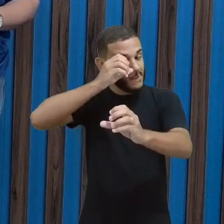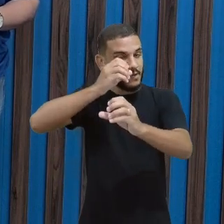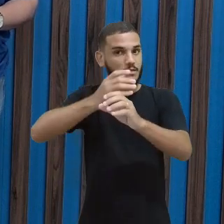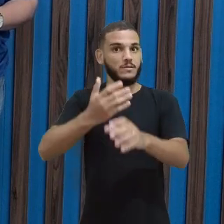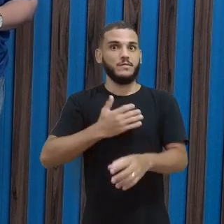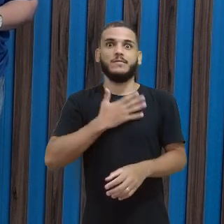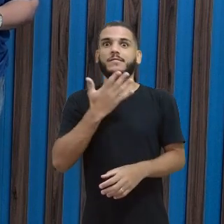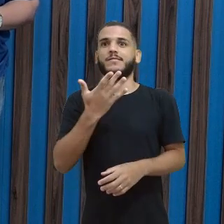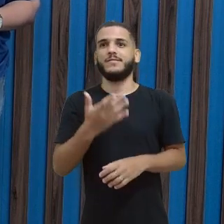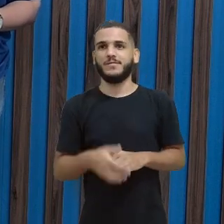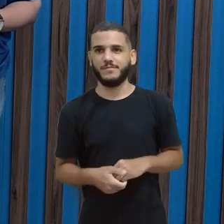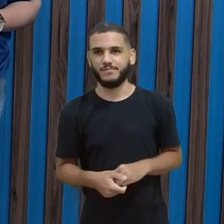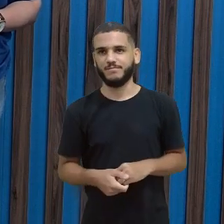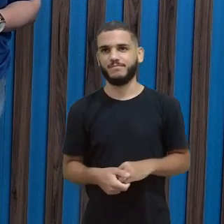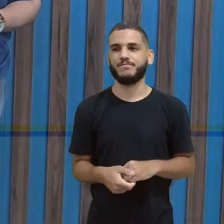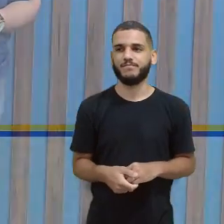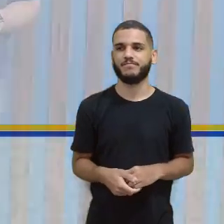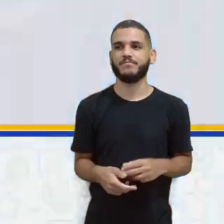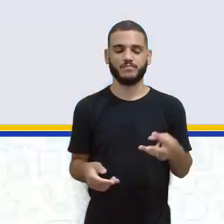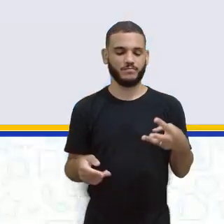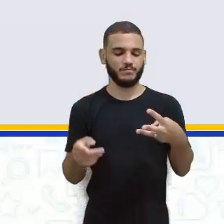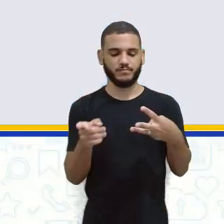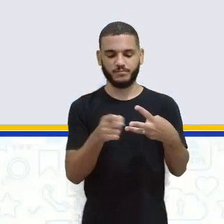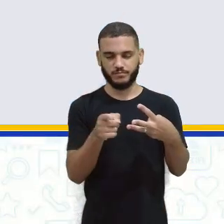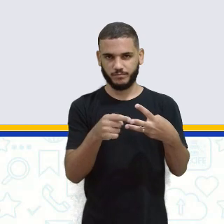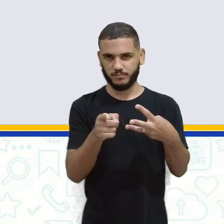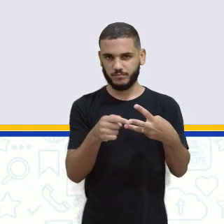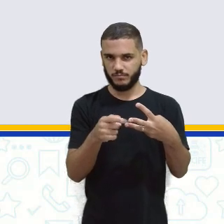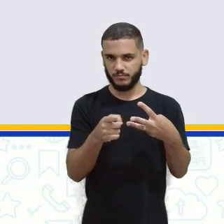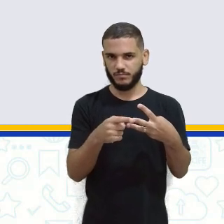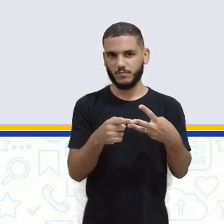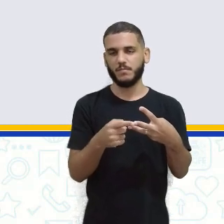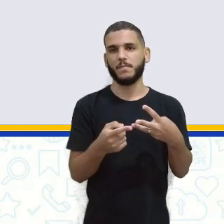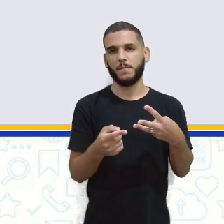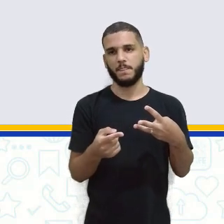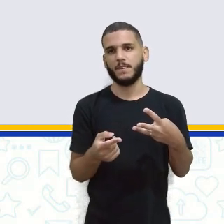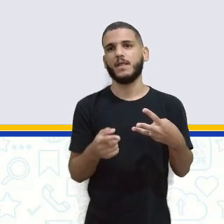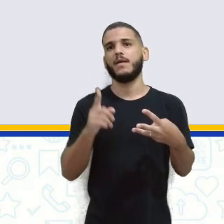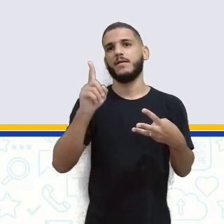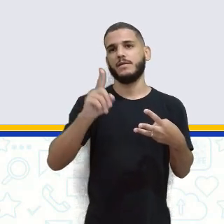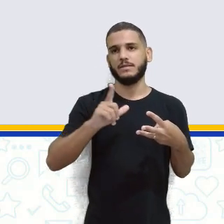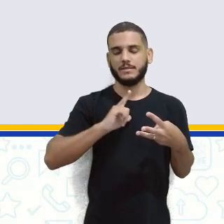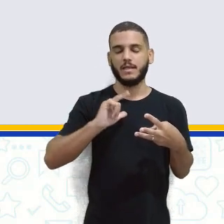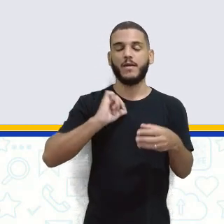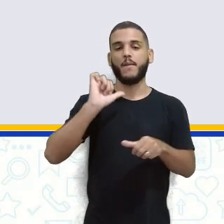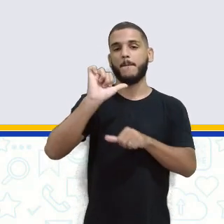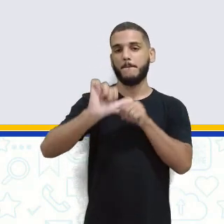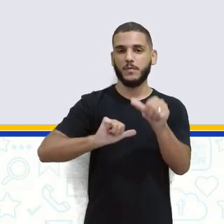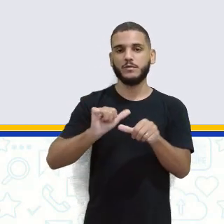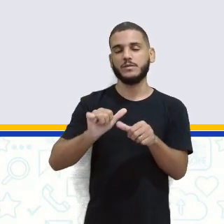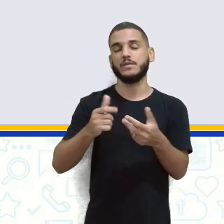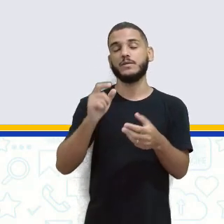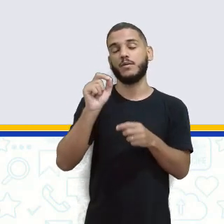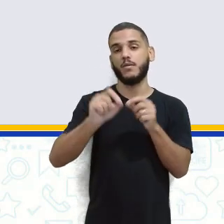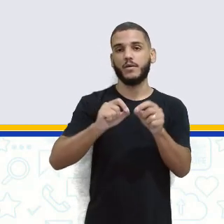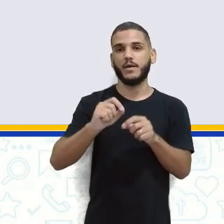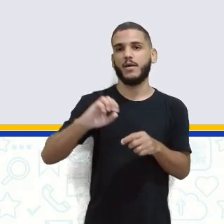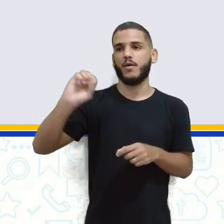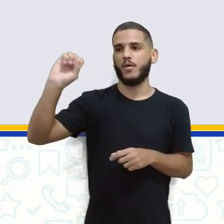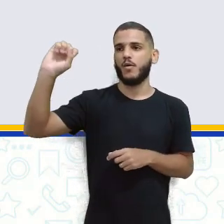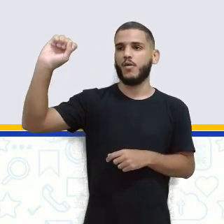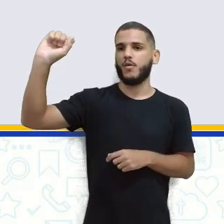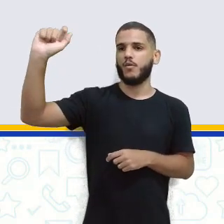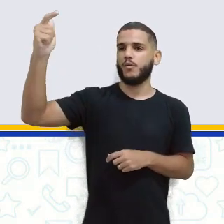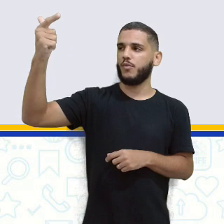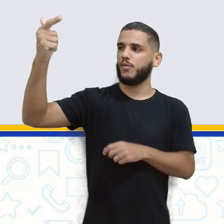Pois é. É. A refração, olha a refração aí, Há uma mudança na direção dos raios, né? Então, a luz vem de lá do